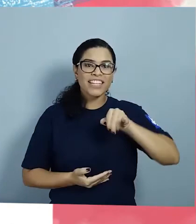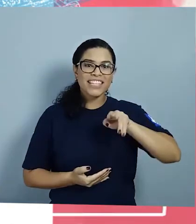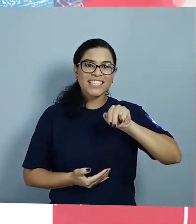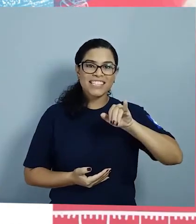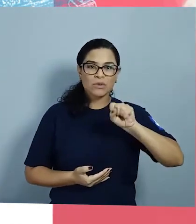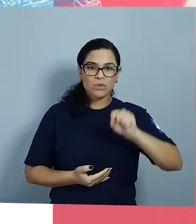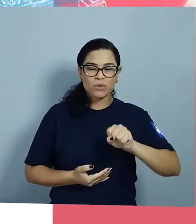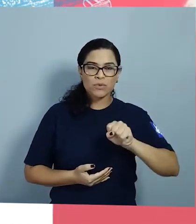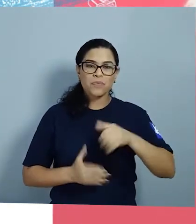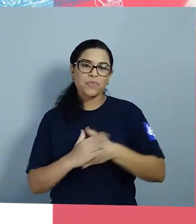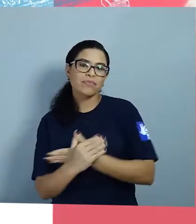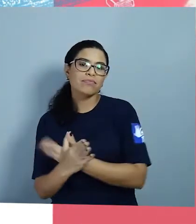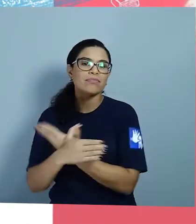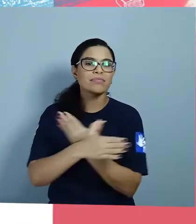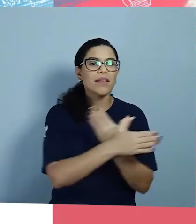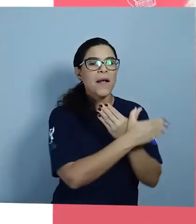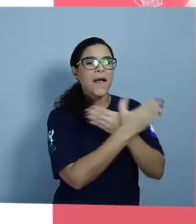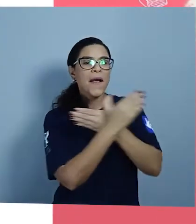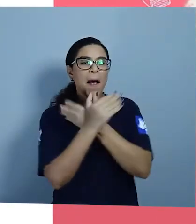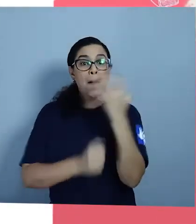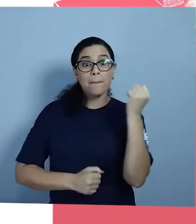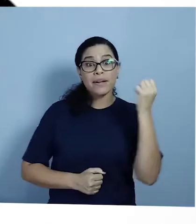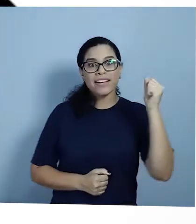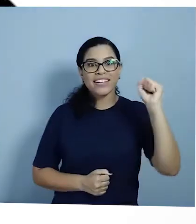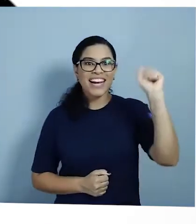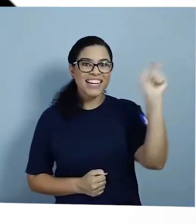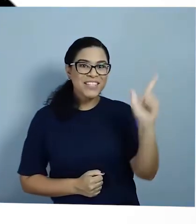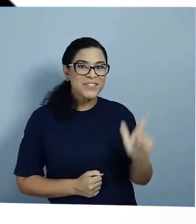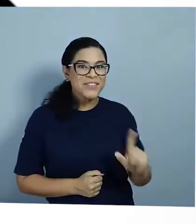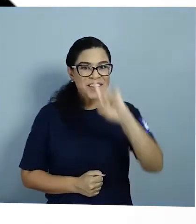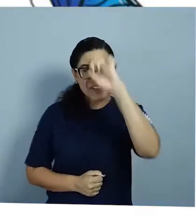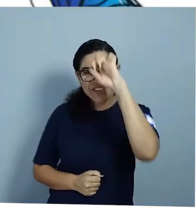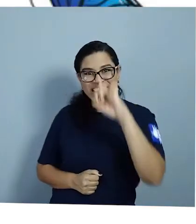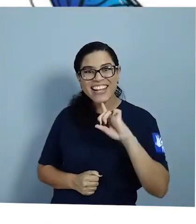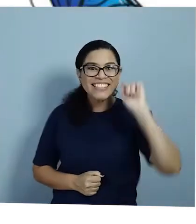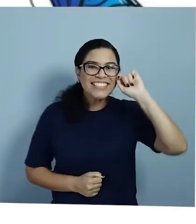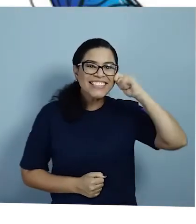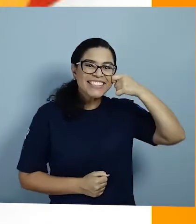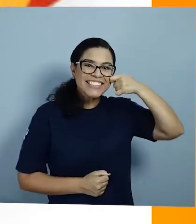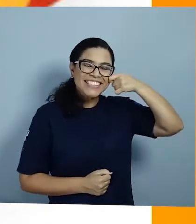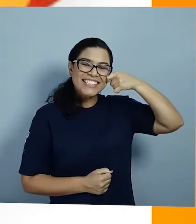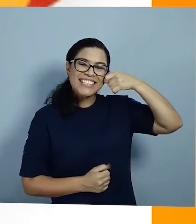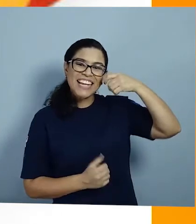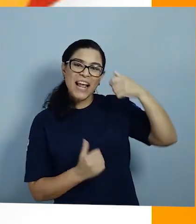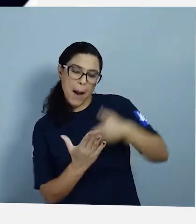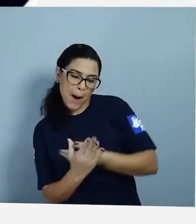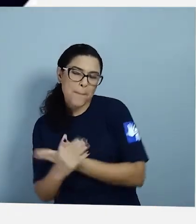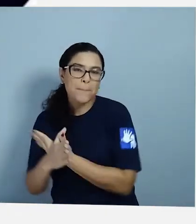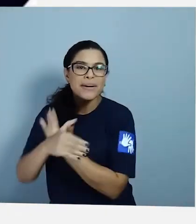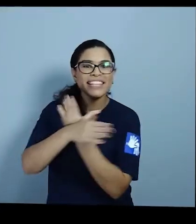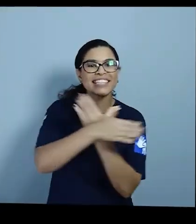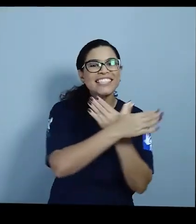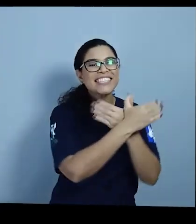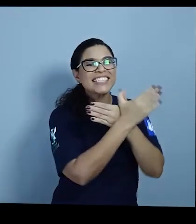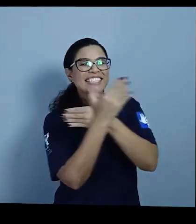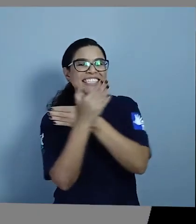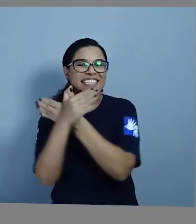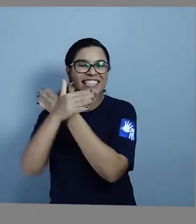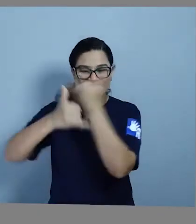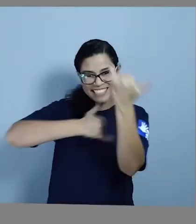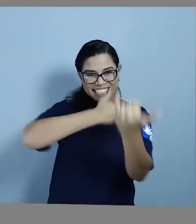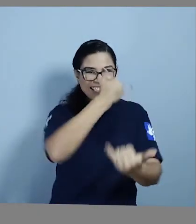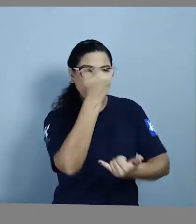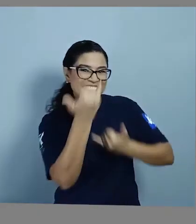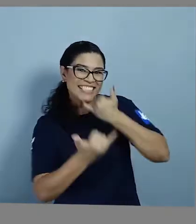borboletas De Vinícius de Moraes Brancas Brancas, azuis, amarelas e pretas Brincam na